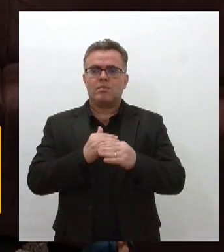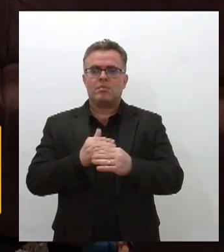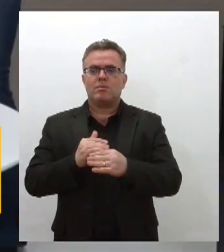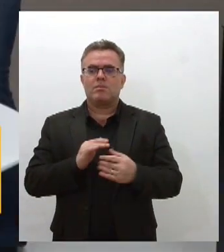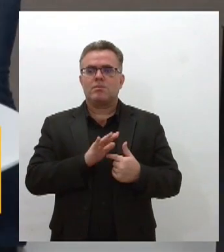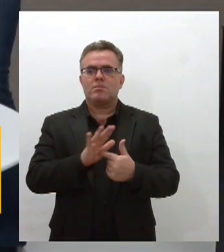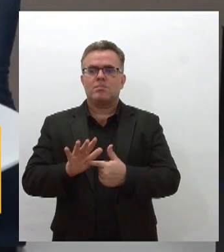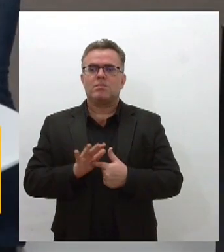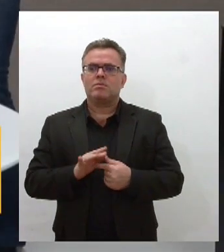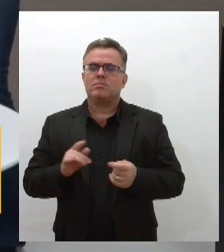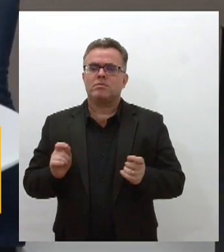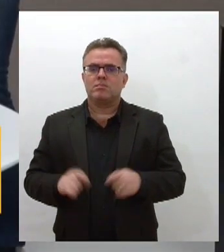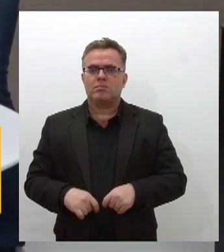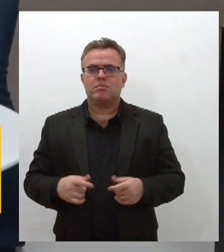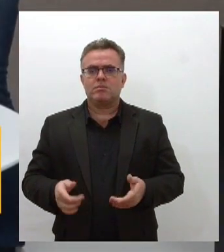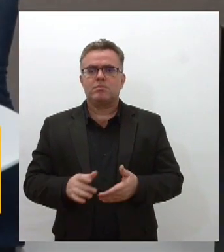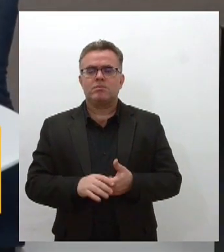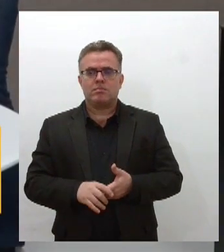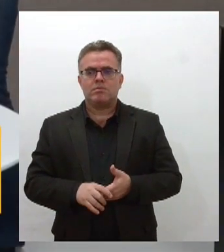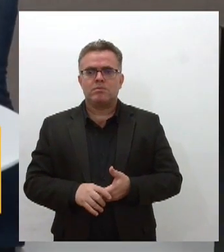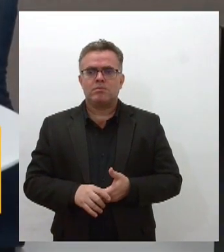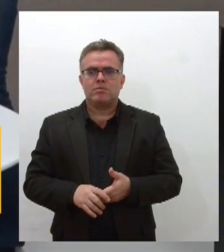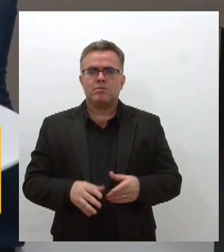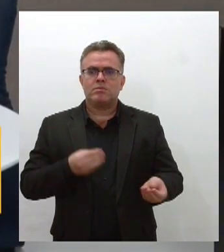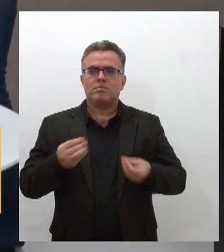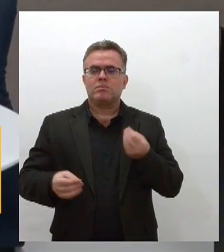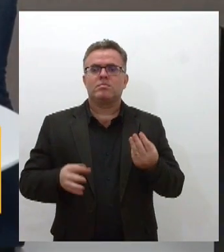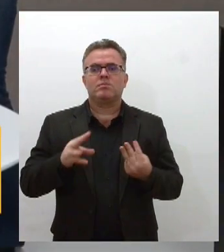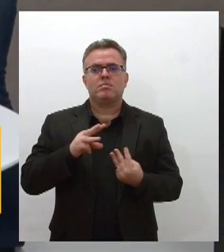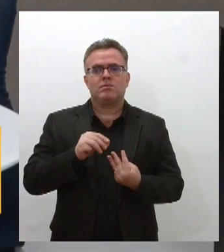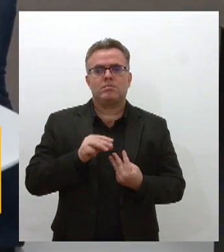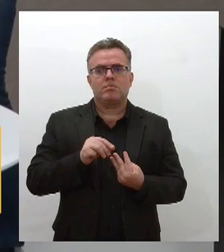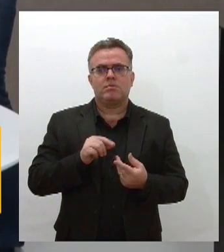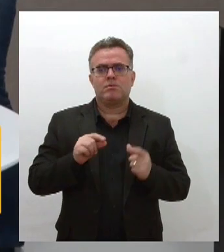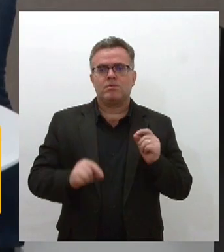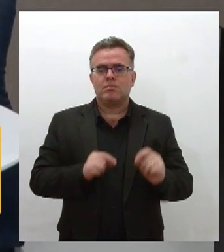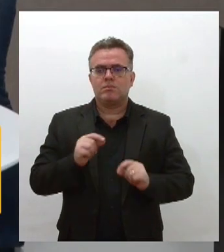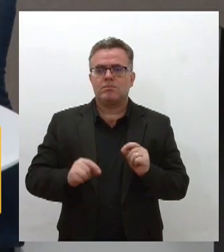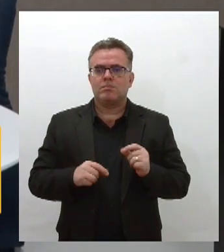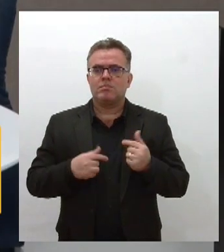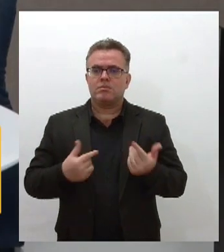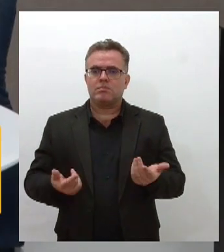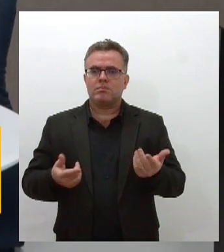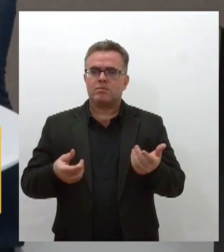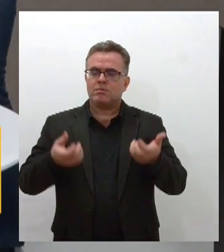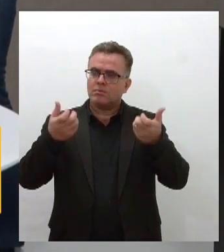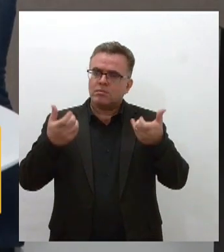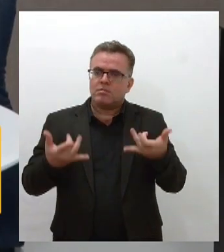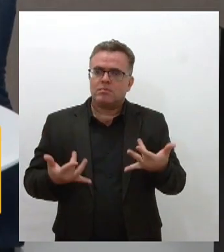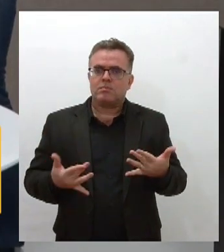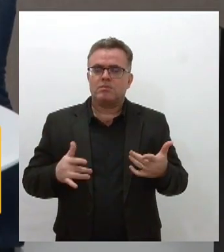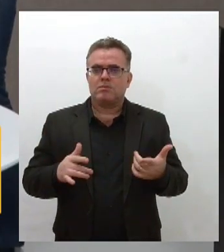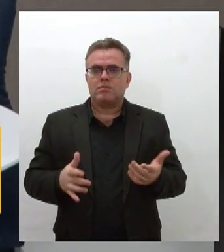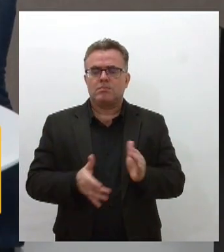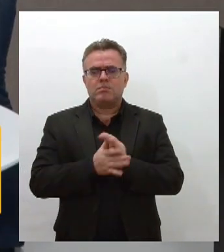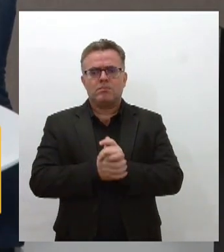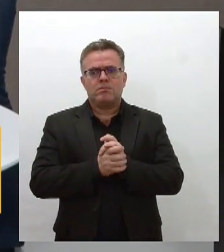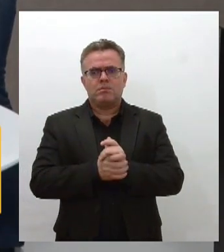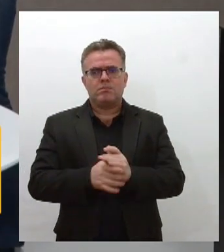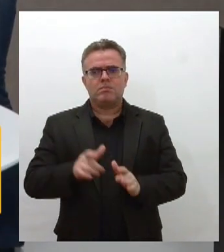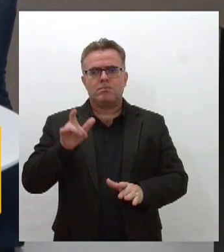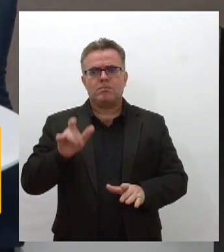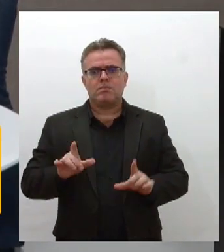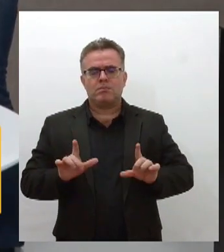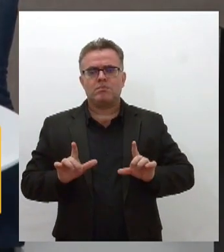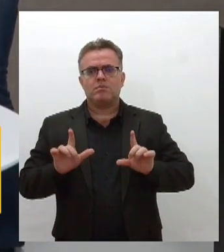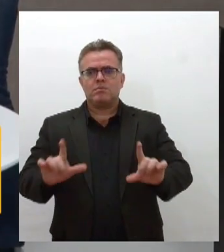iguais O vice-reitor da UFIS professor Rosalvo Ferreira destacou que além do homenageado a concessão do título é também uma